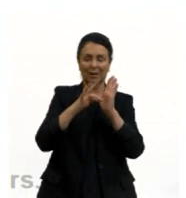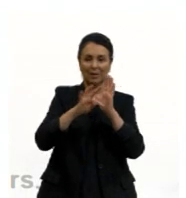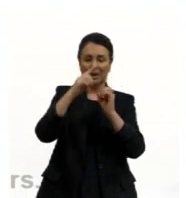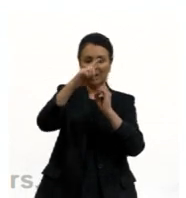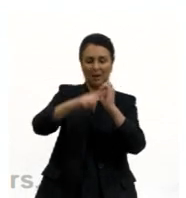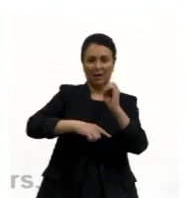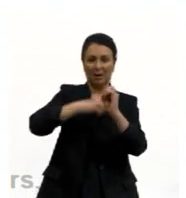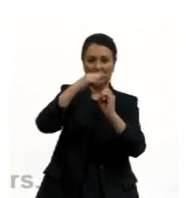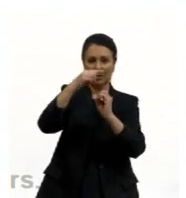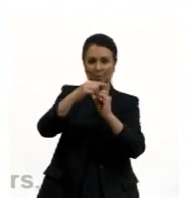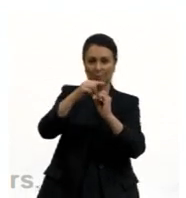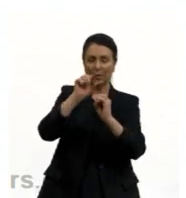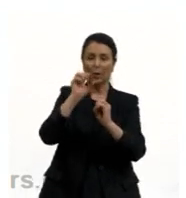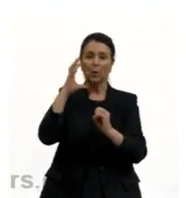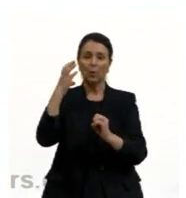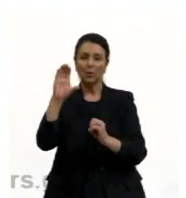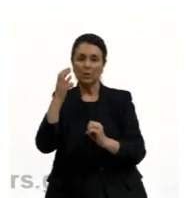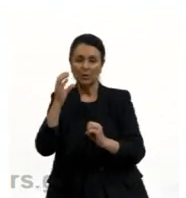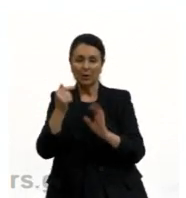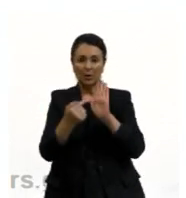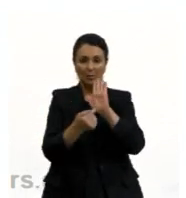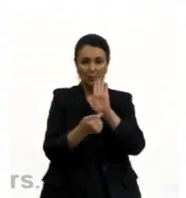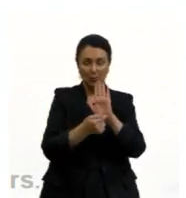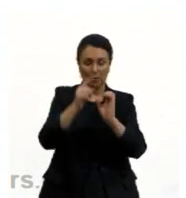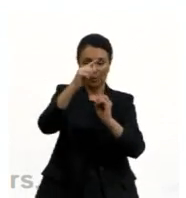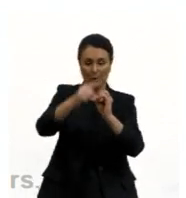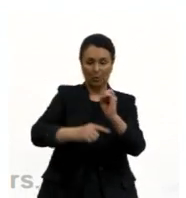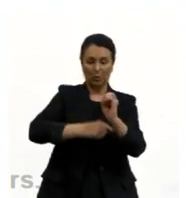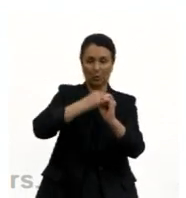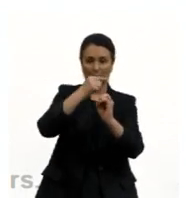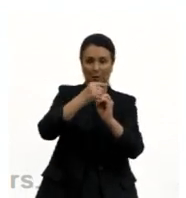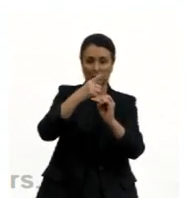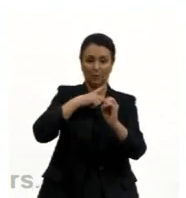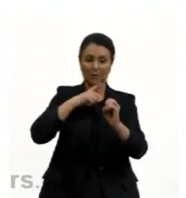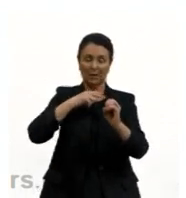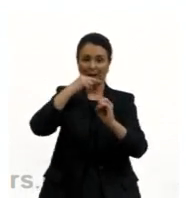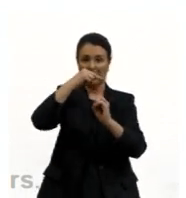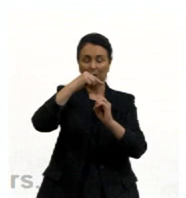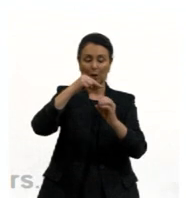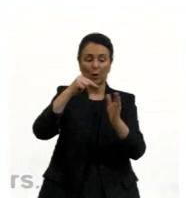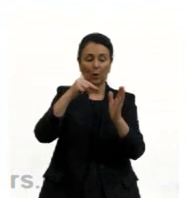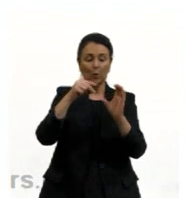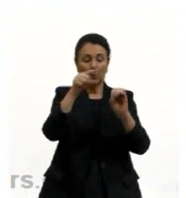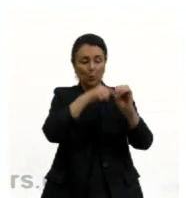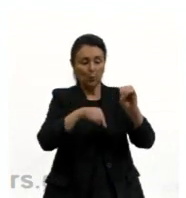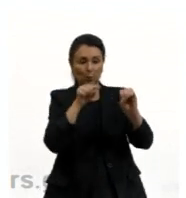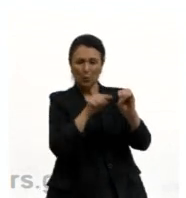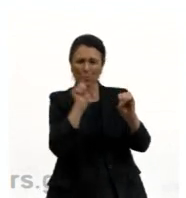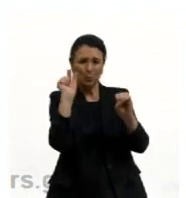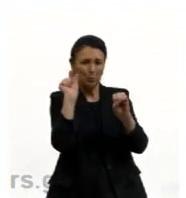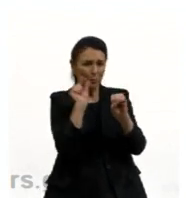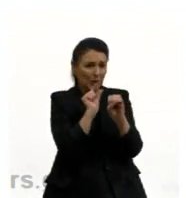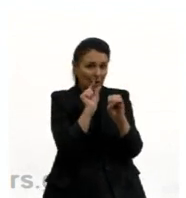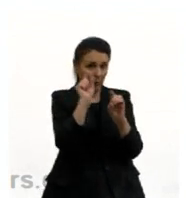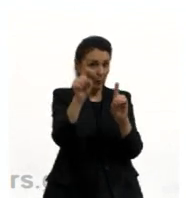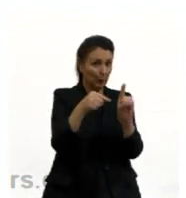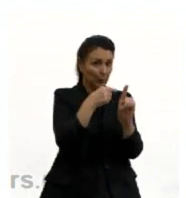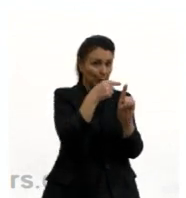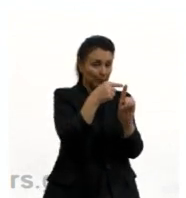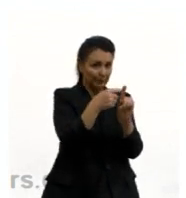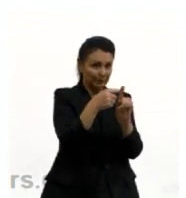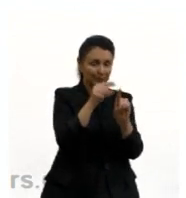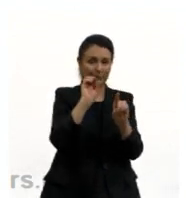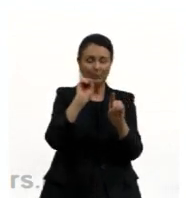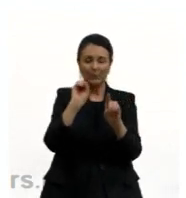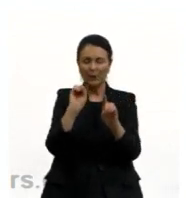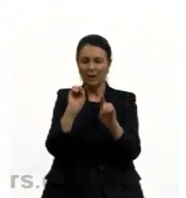demonstrou experimentalmente que o átomo é constituído por um núcleo muito pequeno de carga positiva, onde se